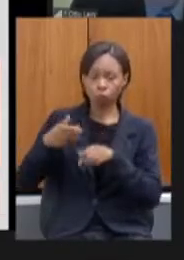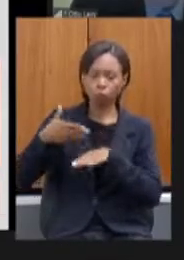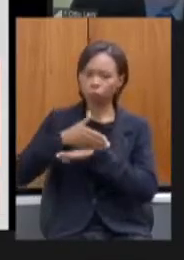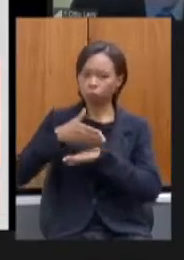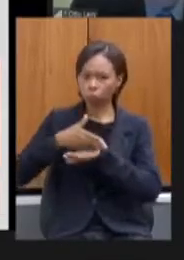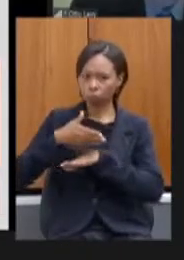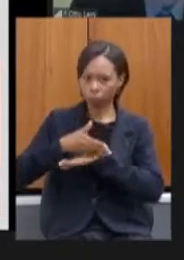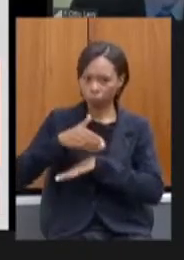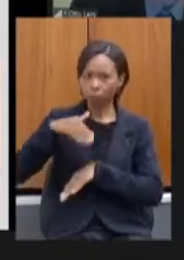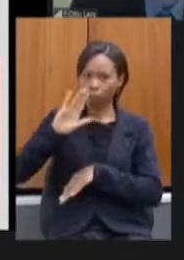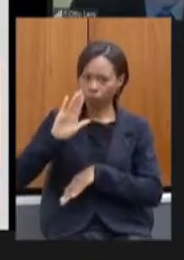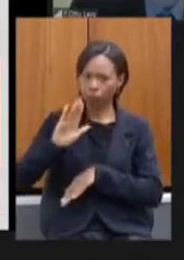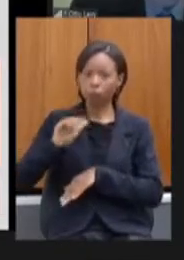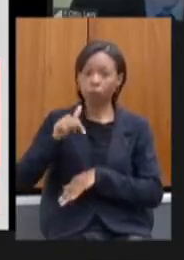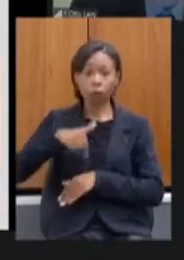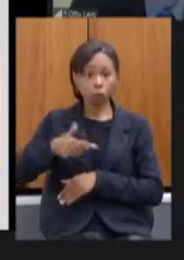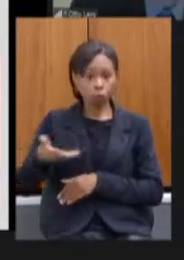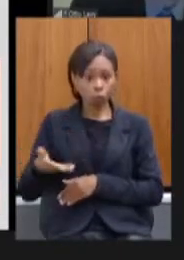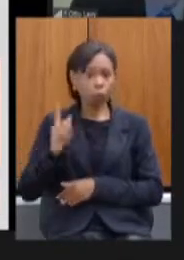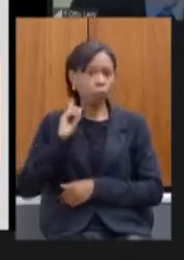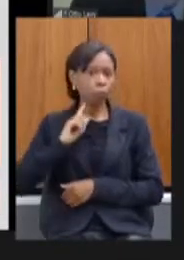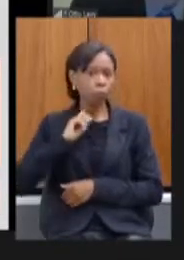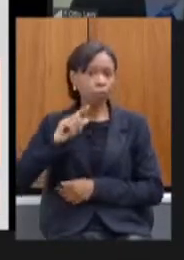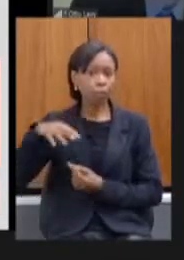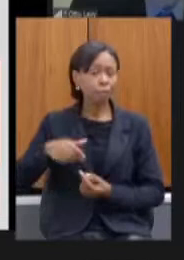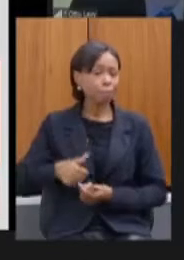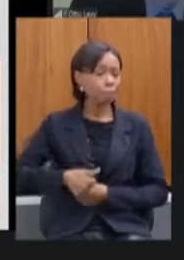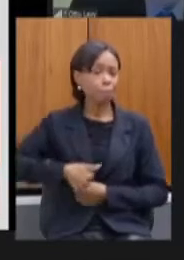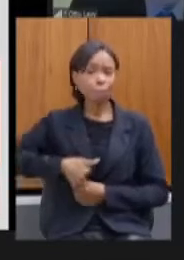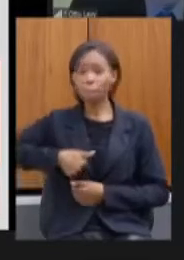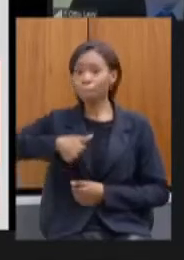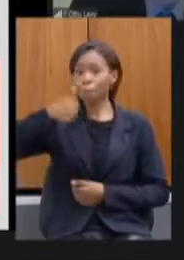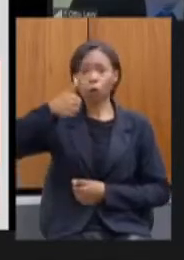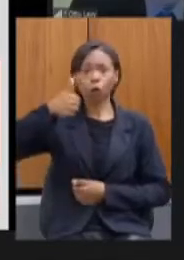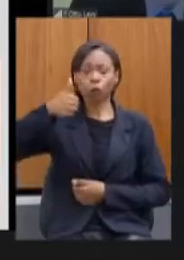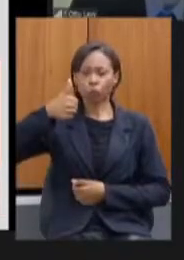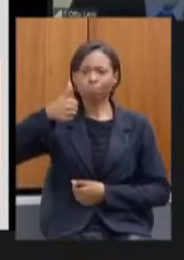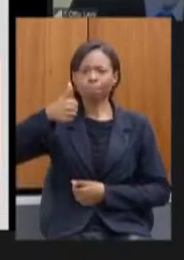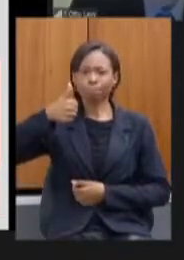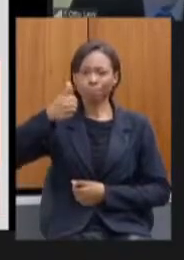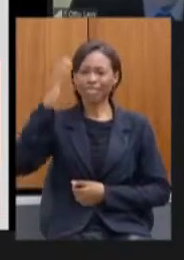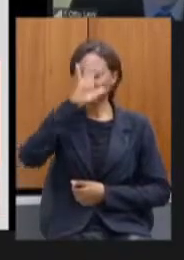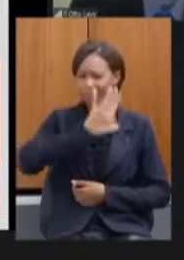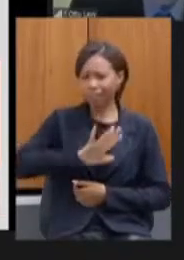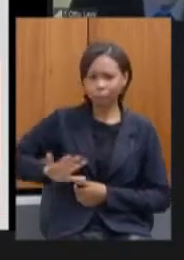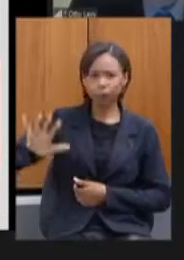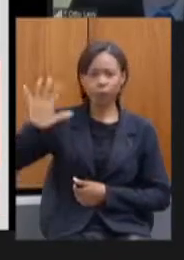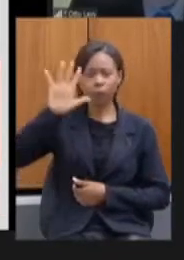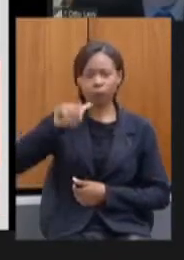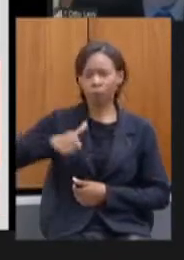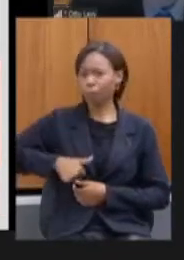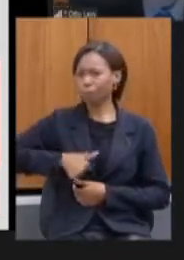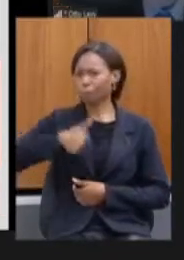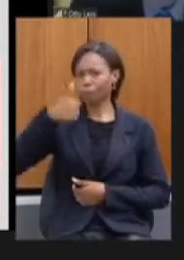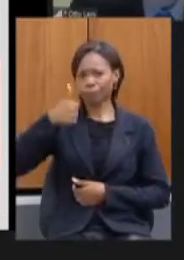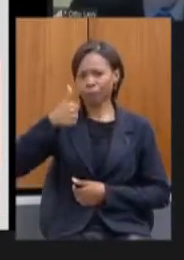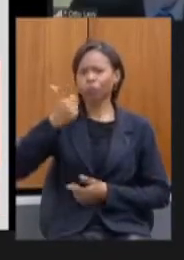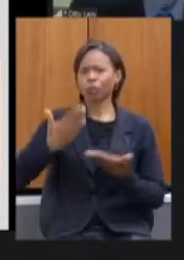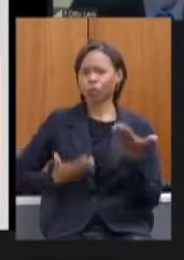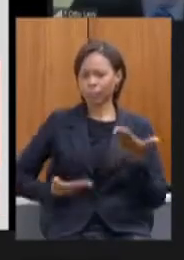Minas Gerais hoje ocupa o primeiro lugar em ranking nacional de ofertas de serviços digitais